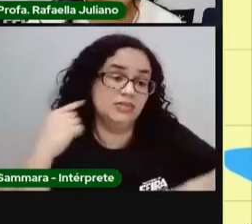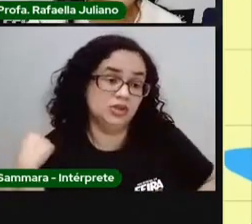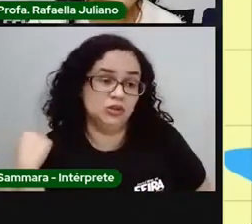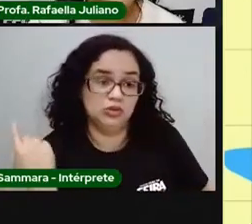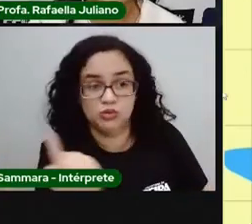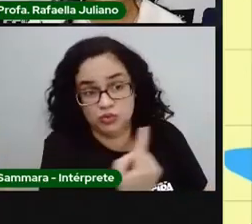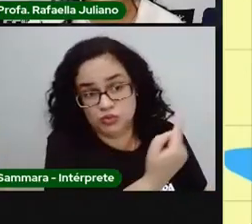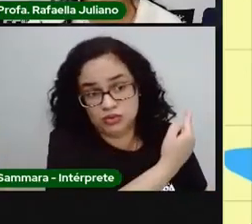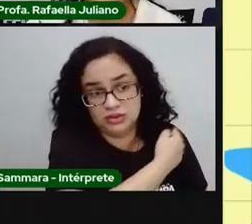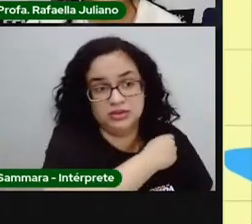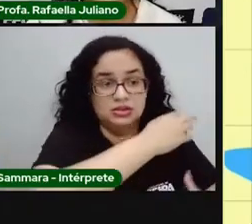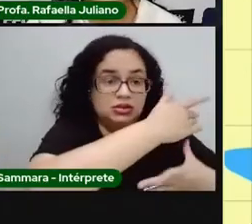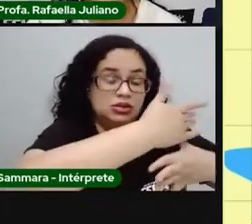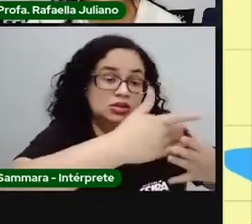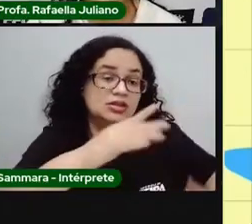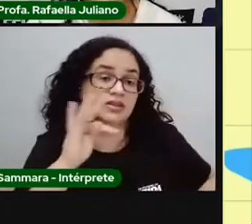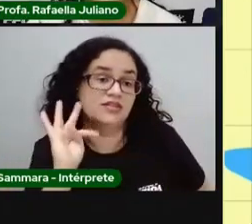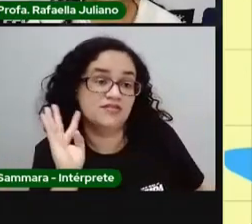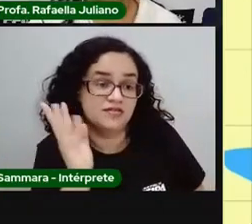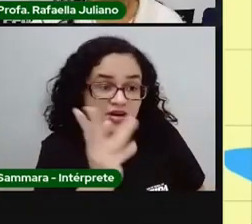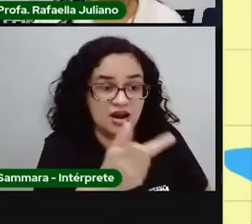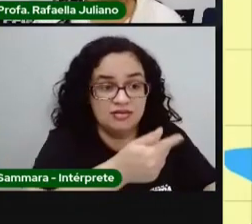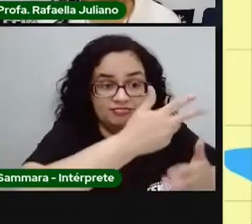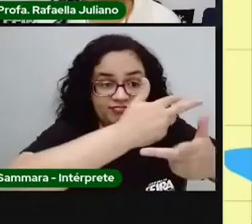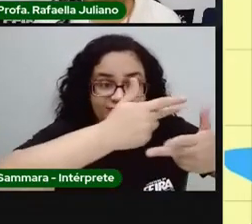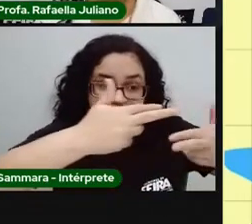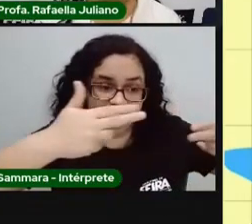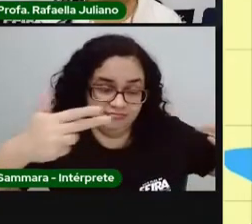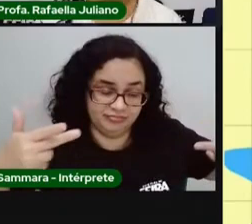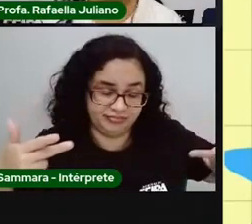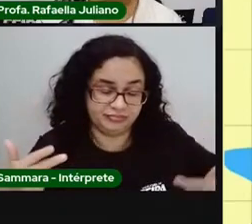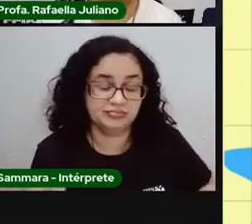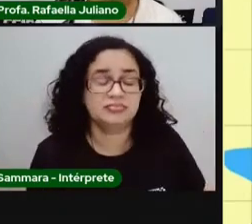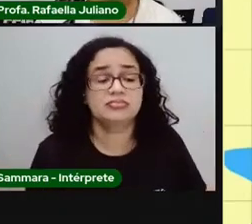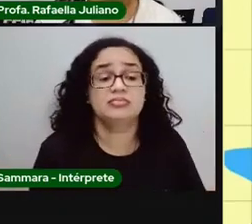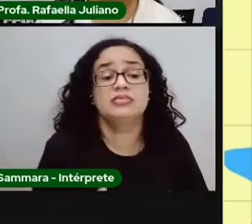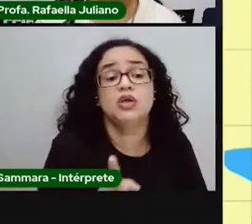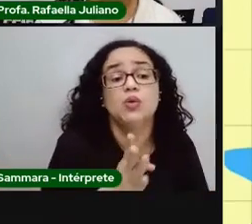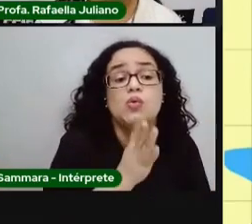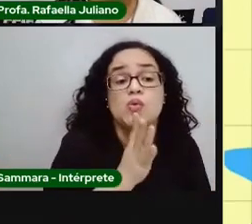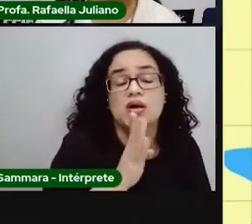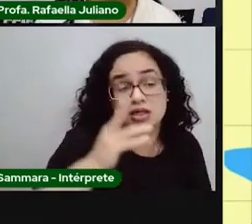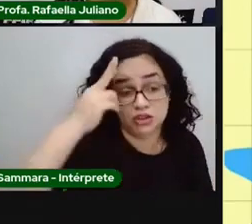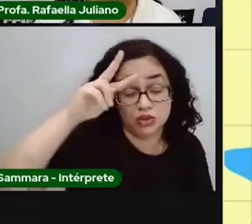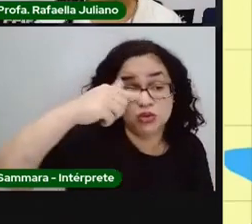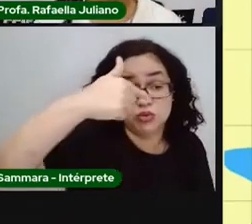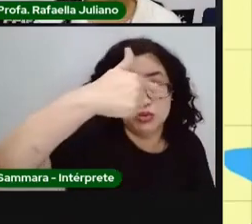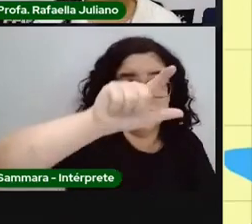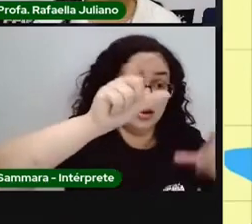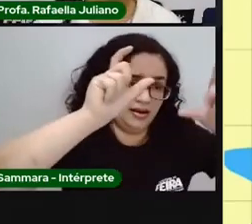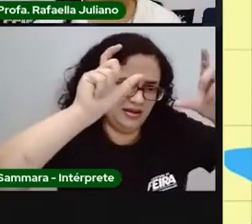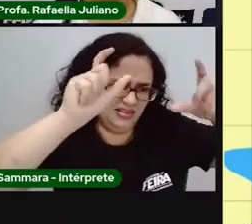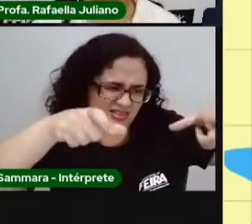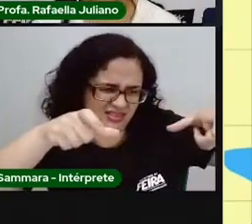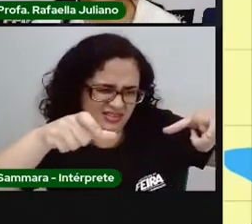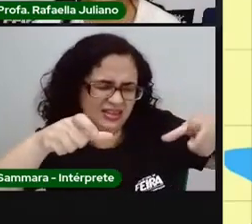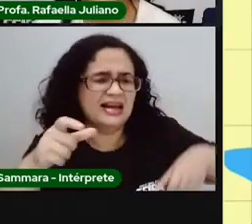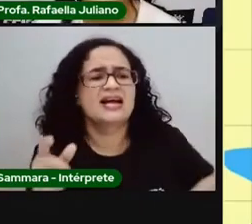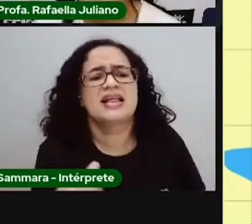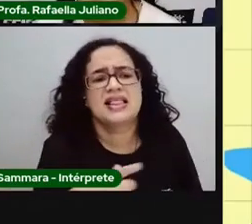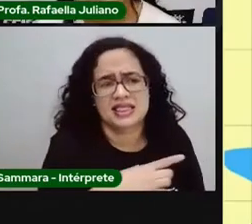Não tem todos, mas tem bastante. E vocês conhecem a história do seu bairro? Vocês já tiveram